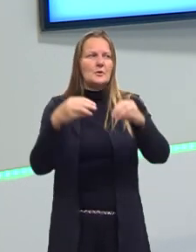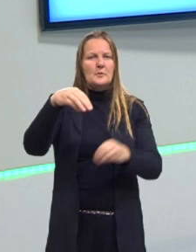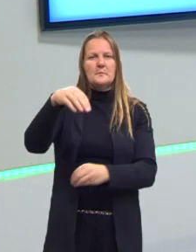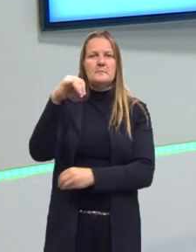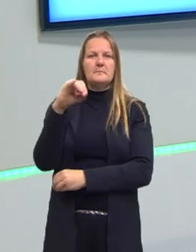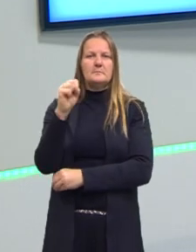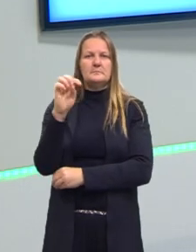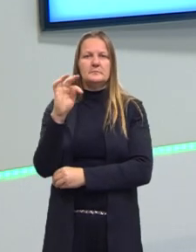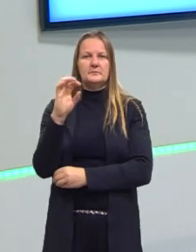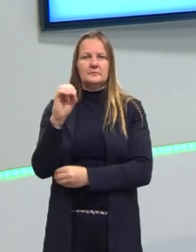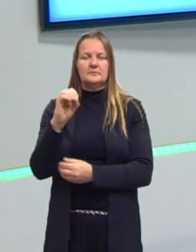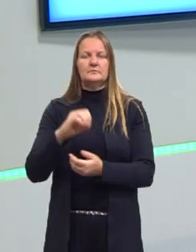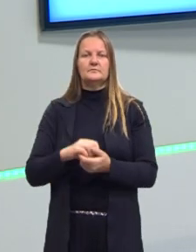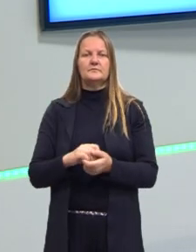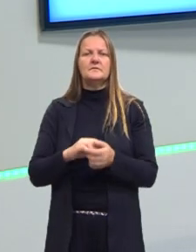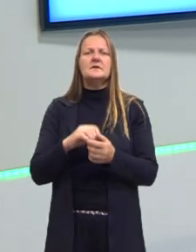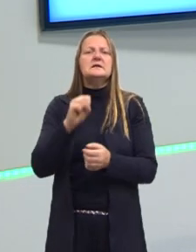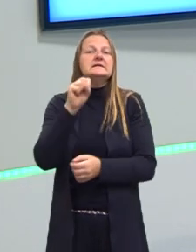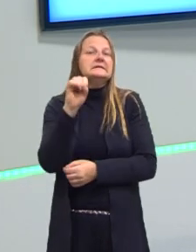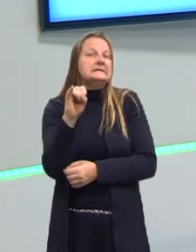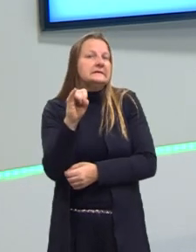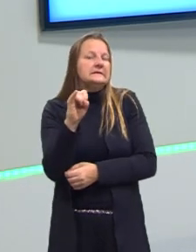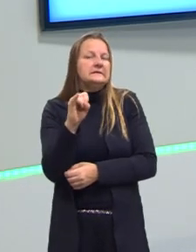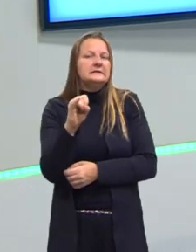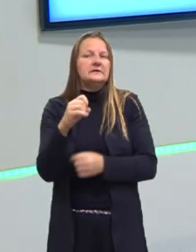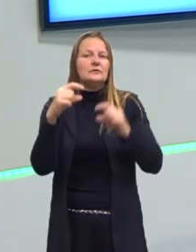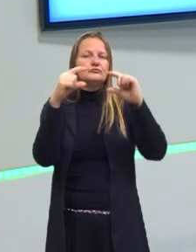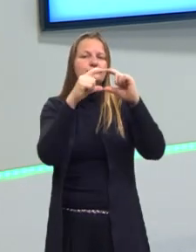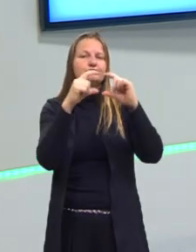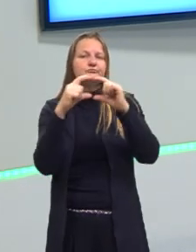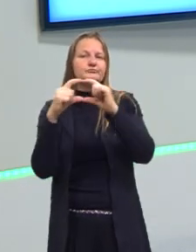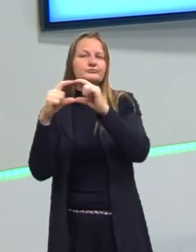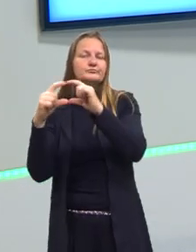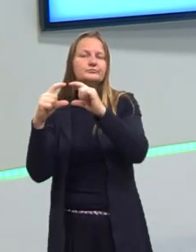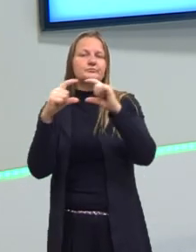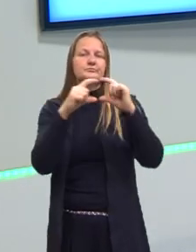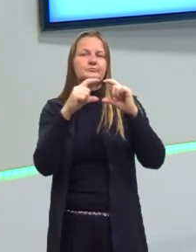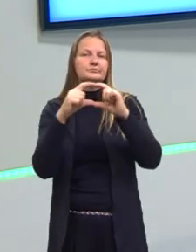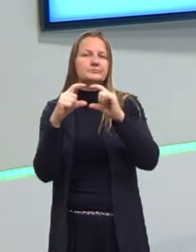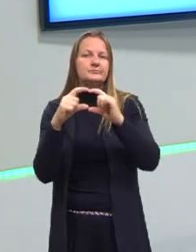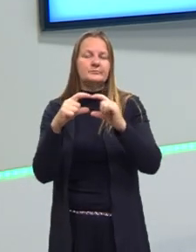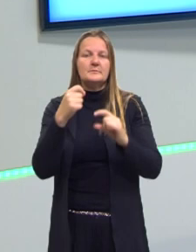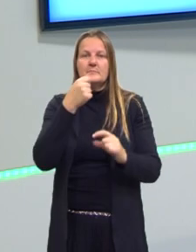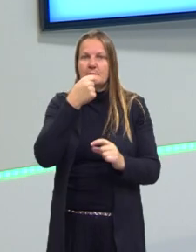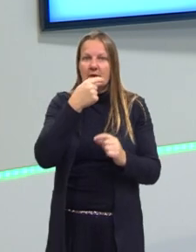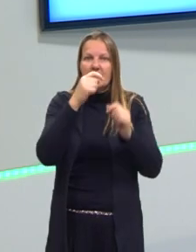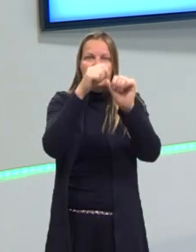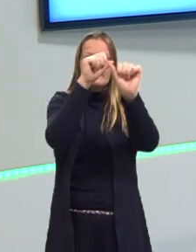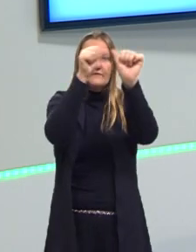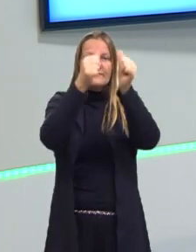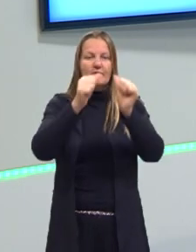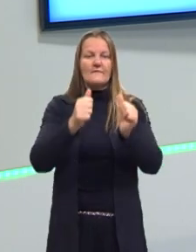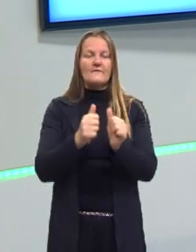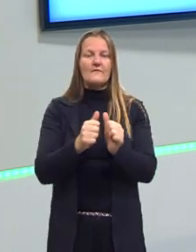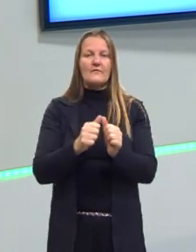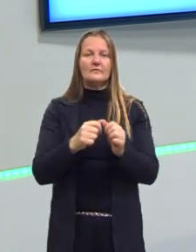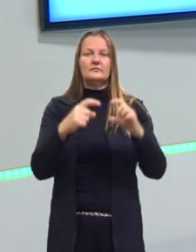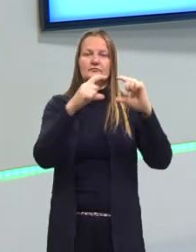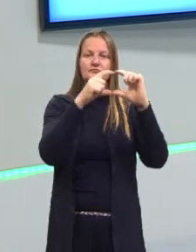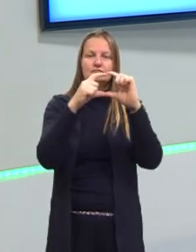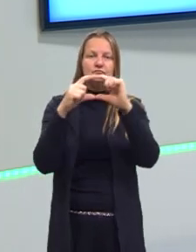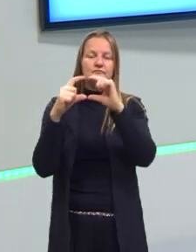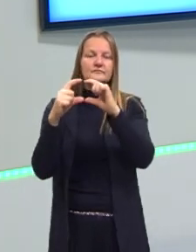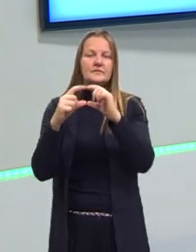questões, por exemplo, quando a gente fala de tirinhas, muitas vezes a gente tem uma imagem que é não verbal, que vai se